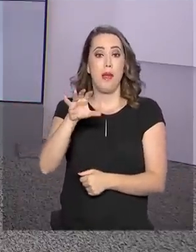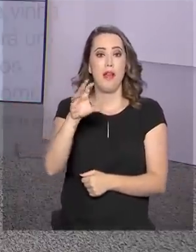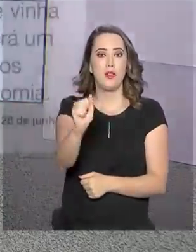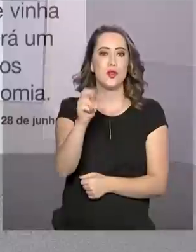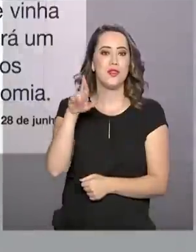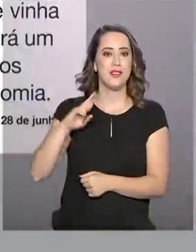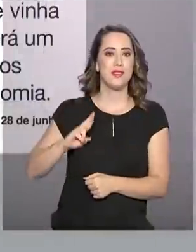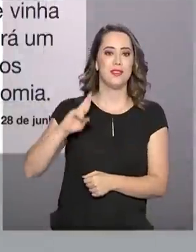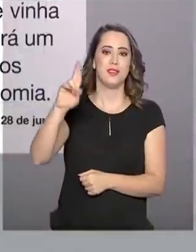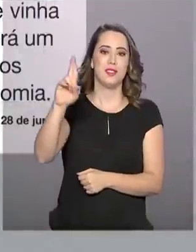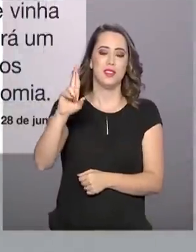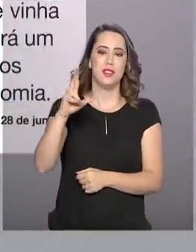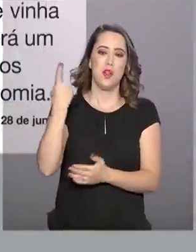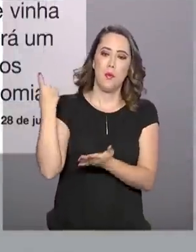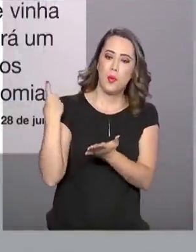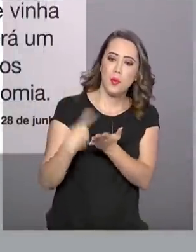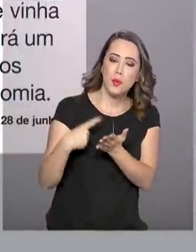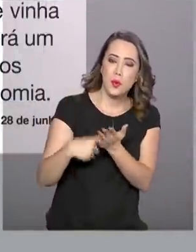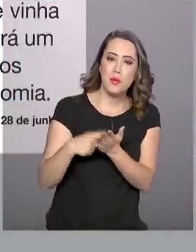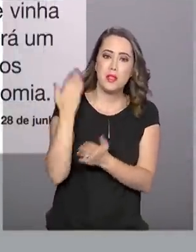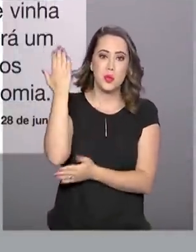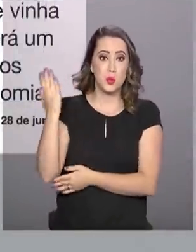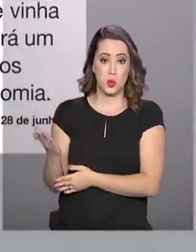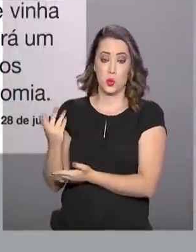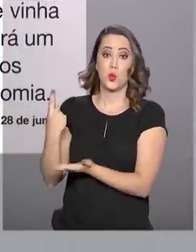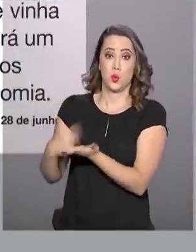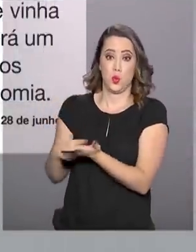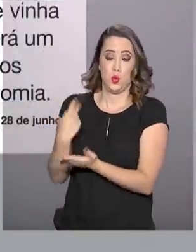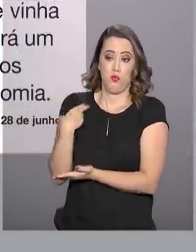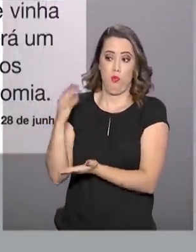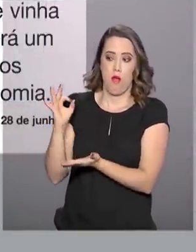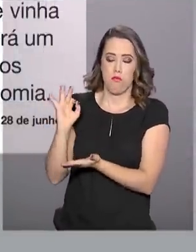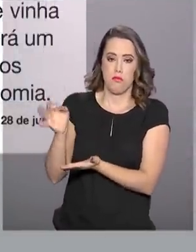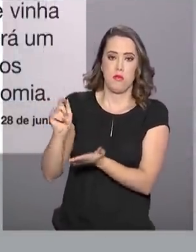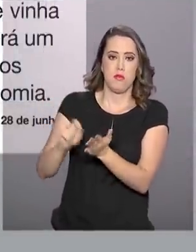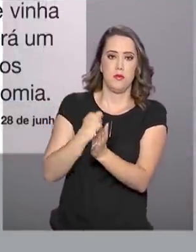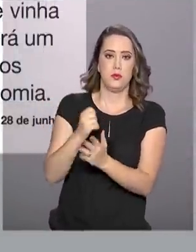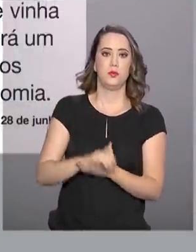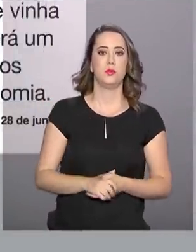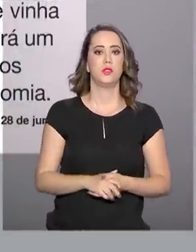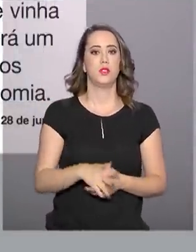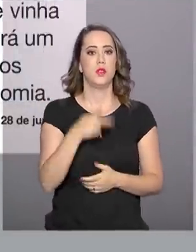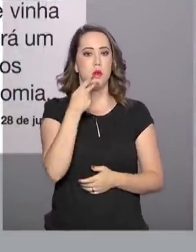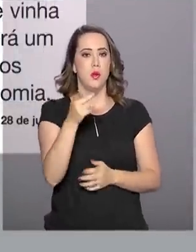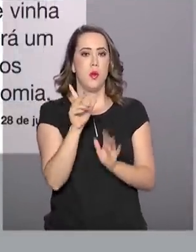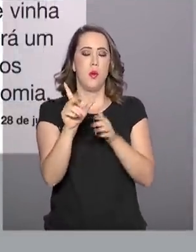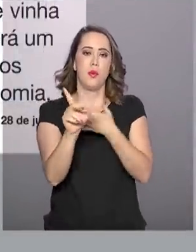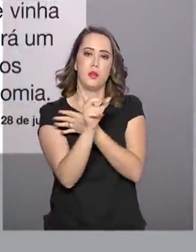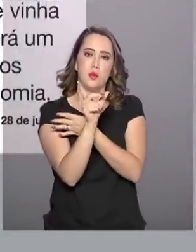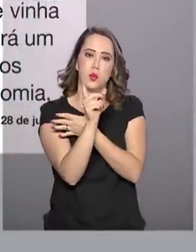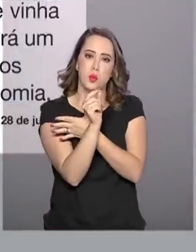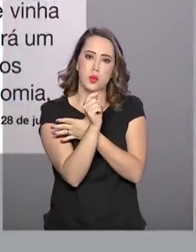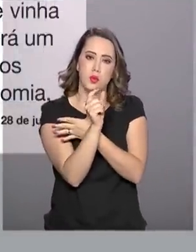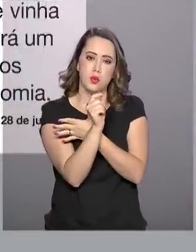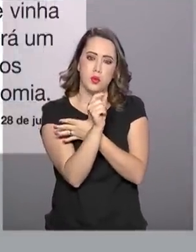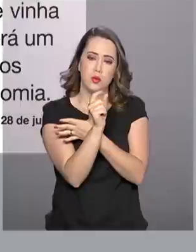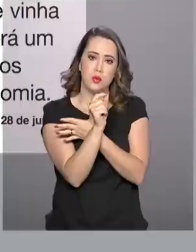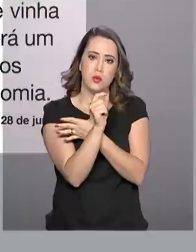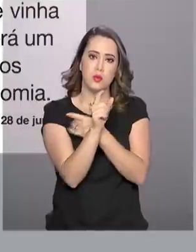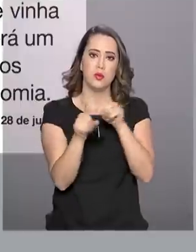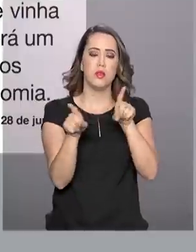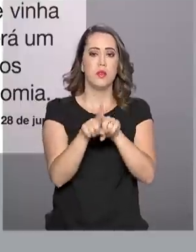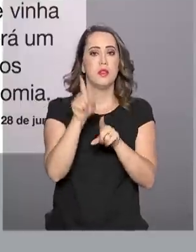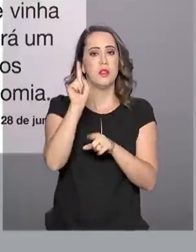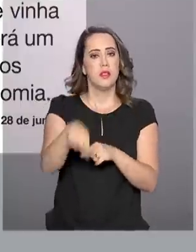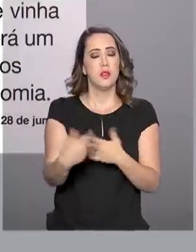responsável por costurar esse acordo. Vamos acompanhar aqui. O presidente acabou de tuitar isso, está na página dele, nessa